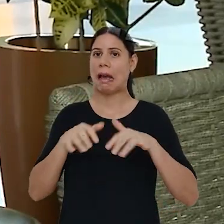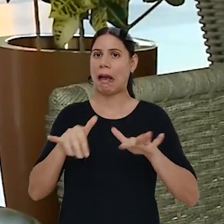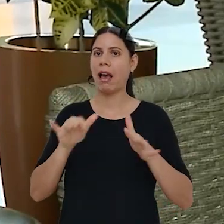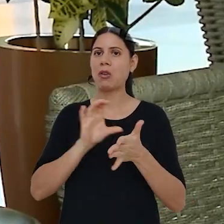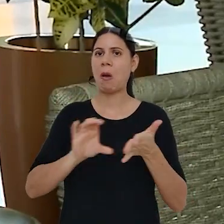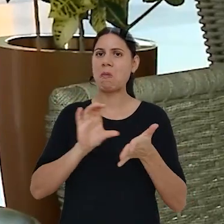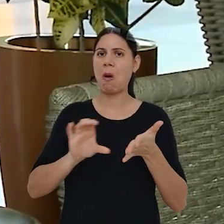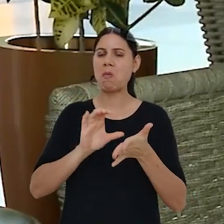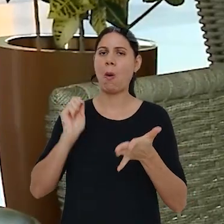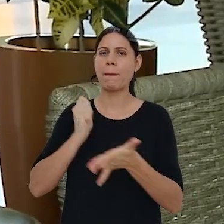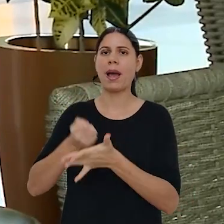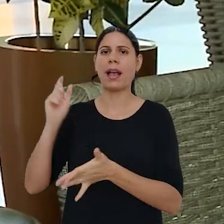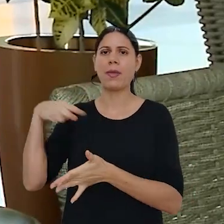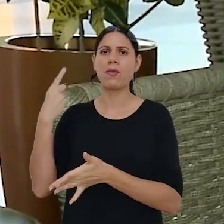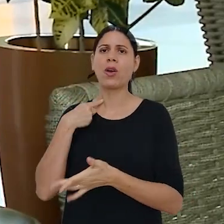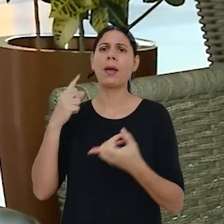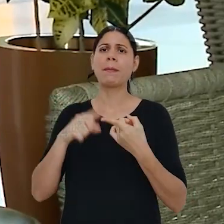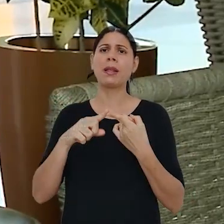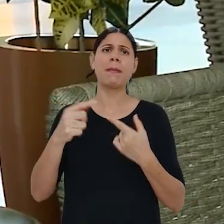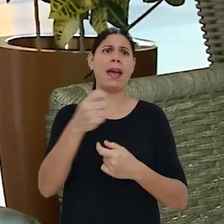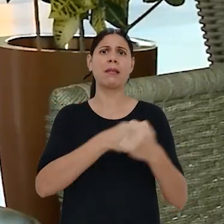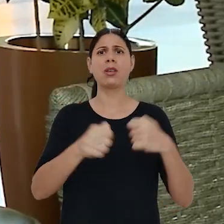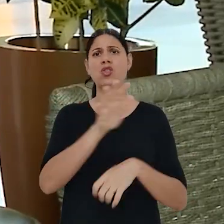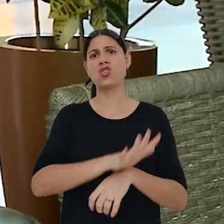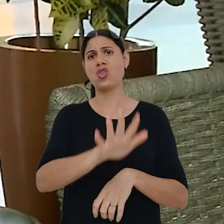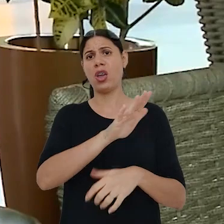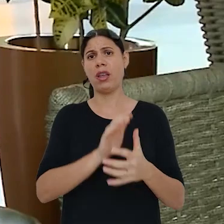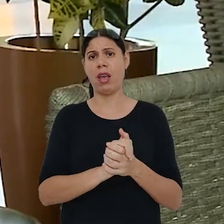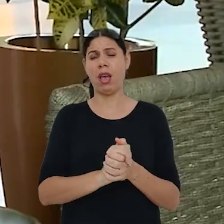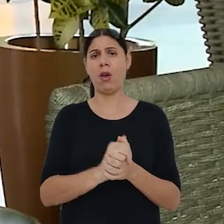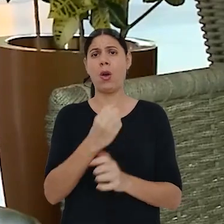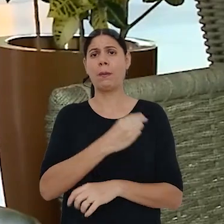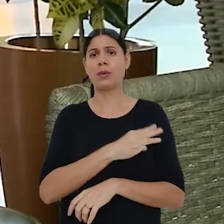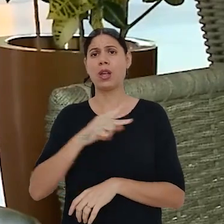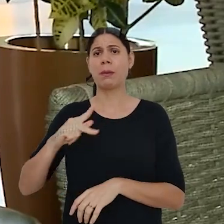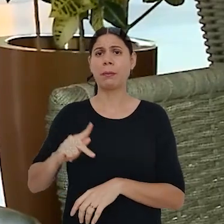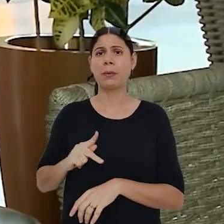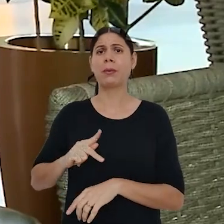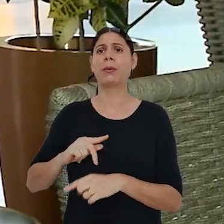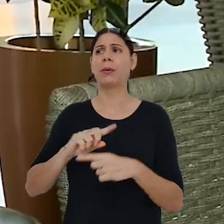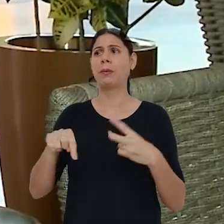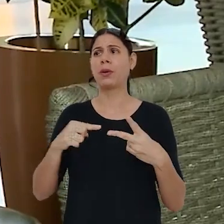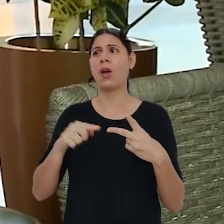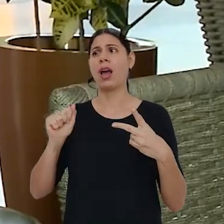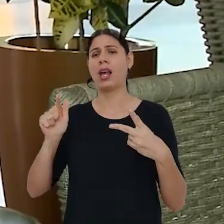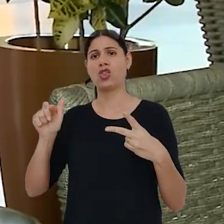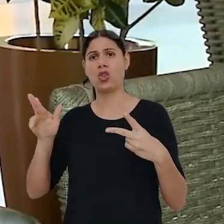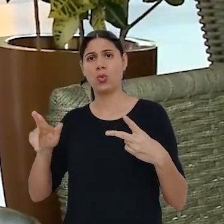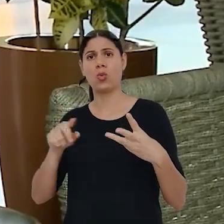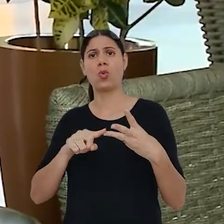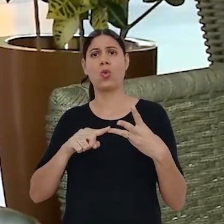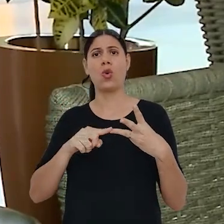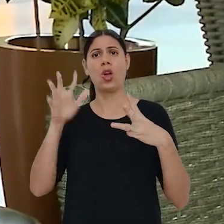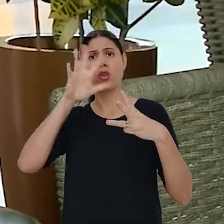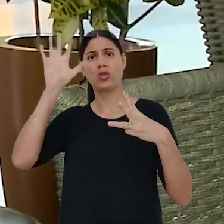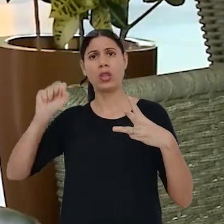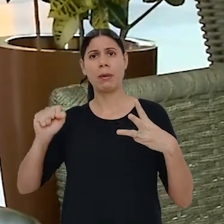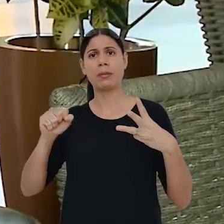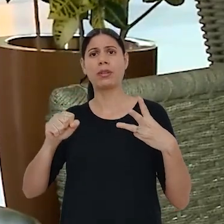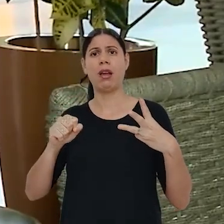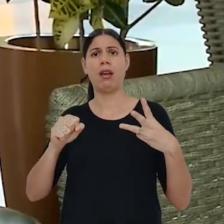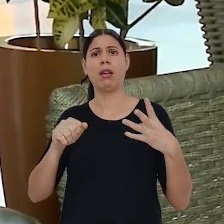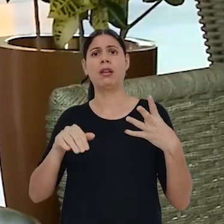só para mim, financeiros e advogados, mas para a administração como um todo. Ministério Público atuando, a AGU atuando, os tribunais